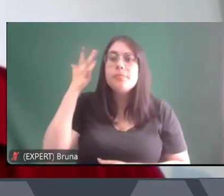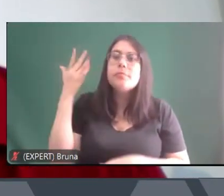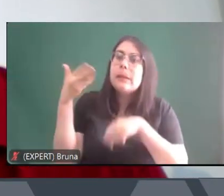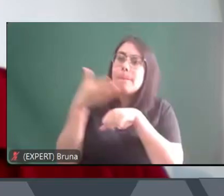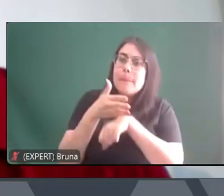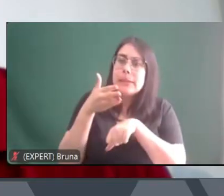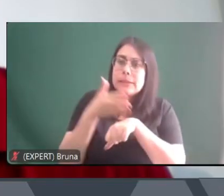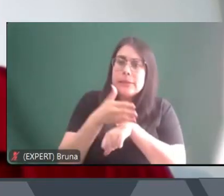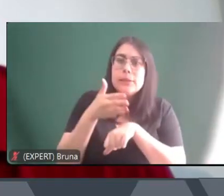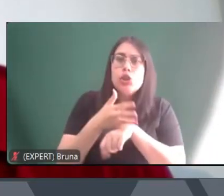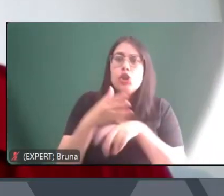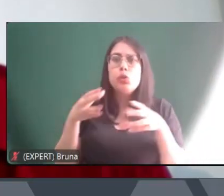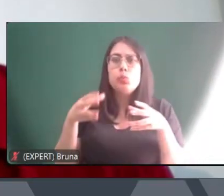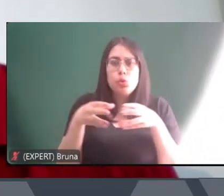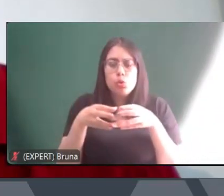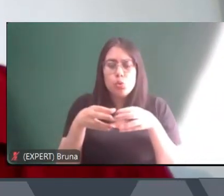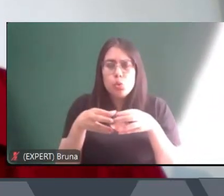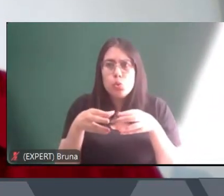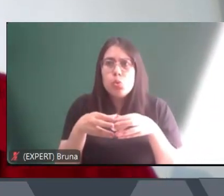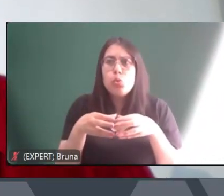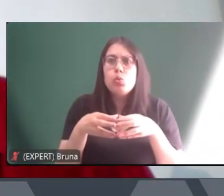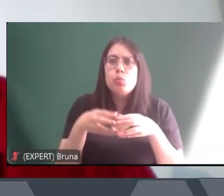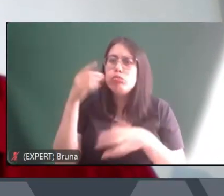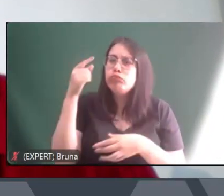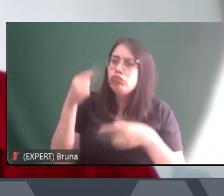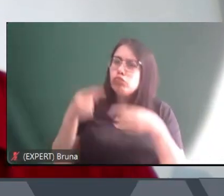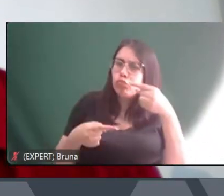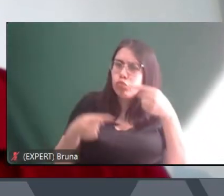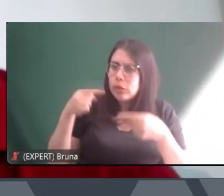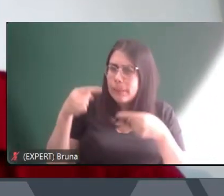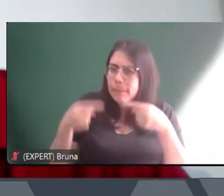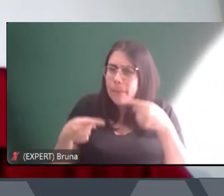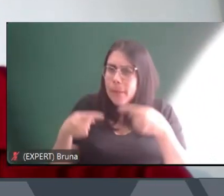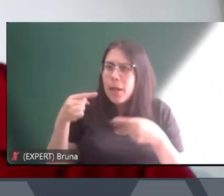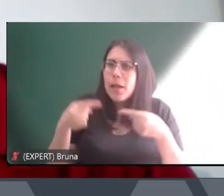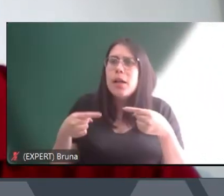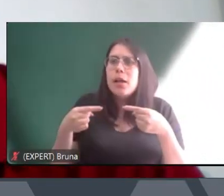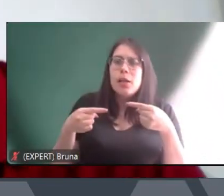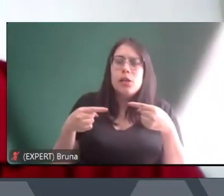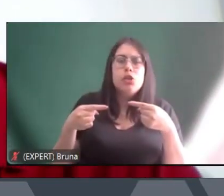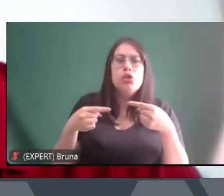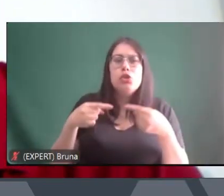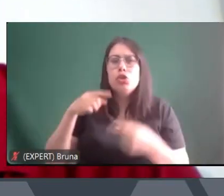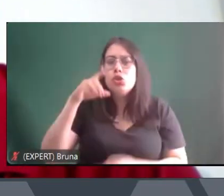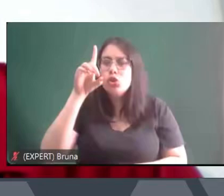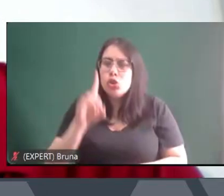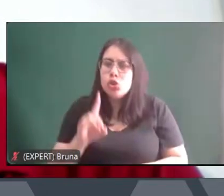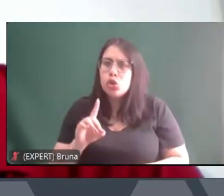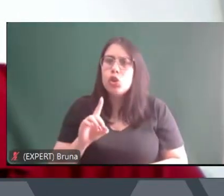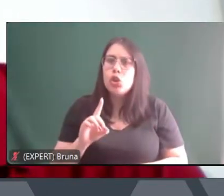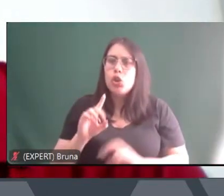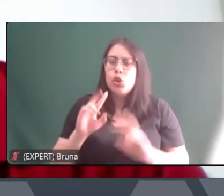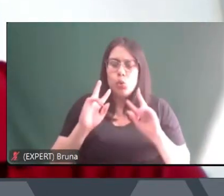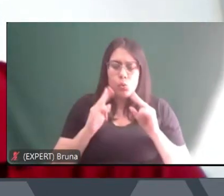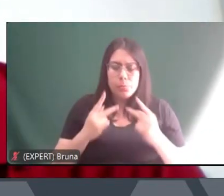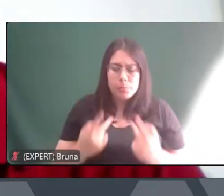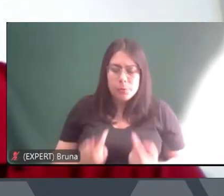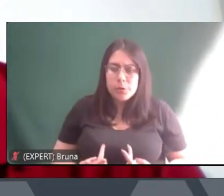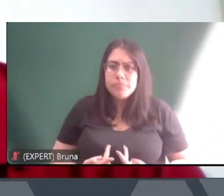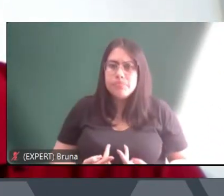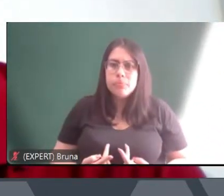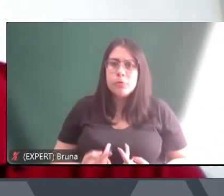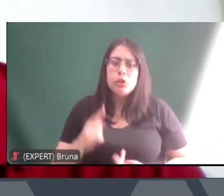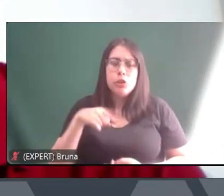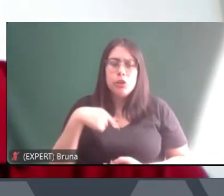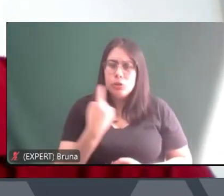de grupos, né? Que debatem direitos humanos e que falam a respeito dos direitos humanos. E a gente